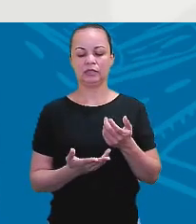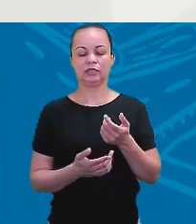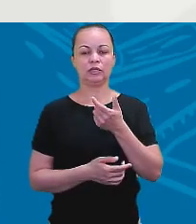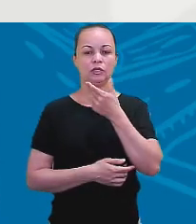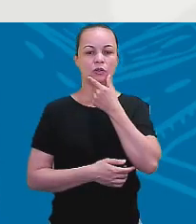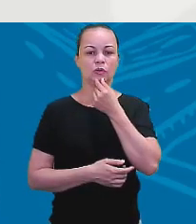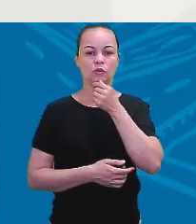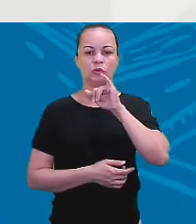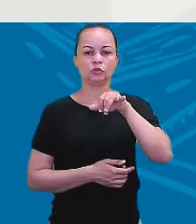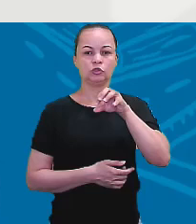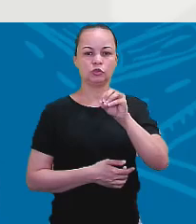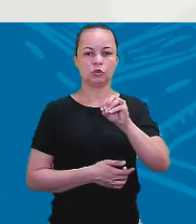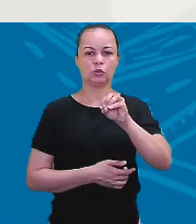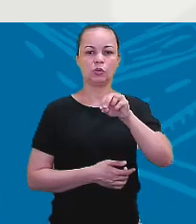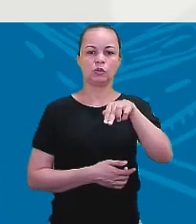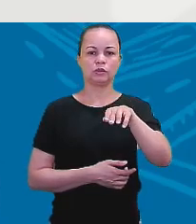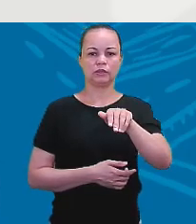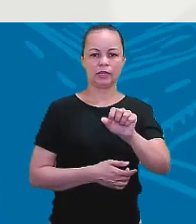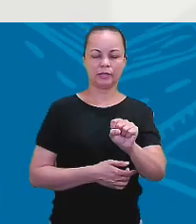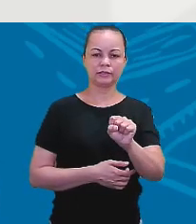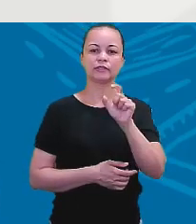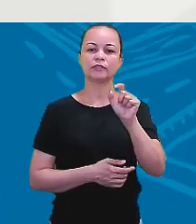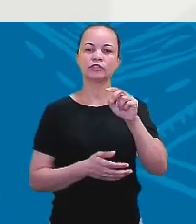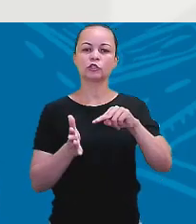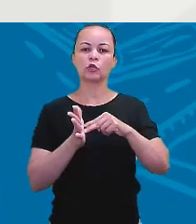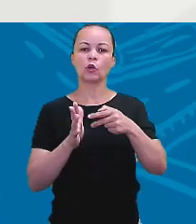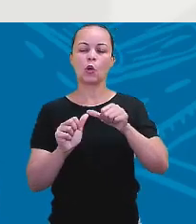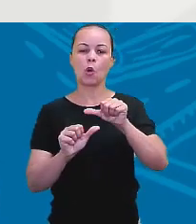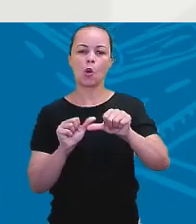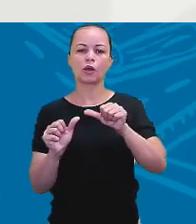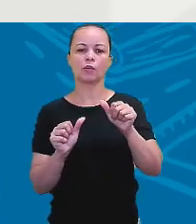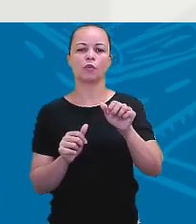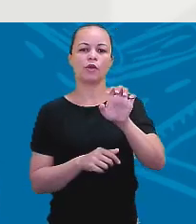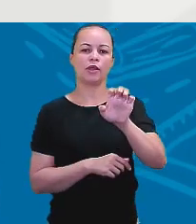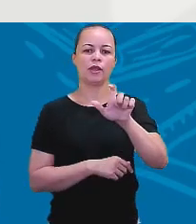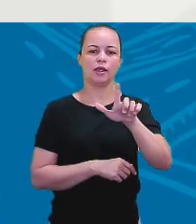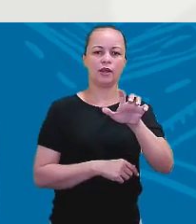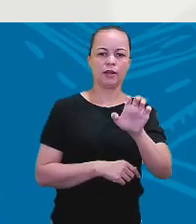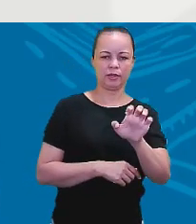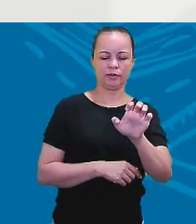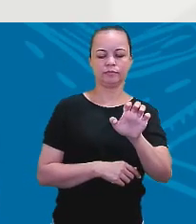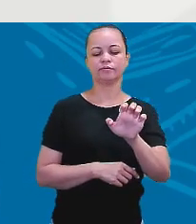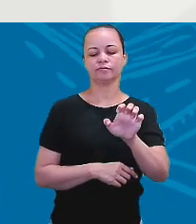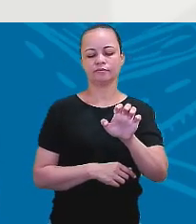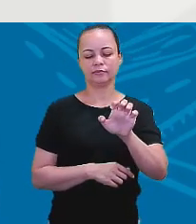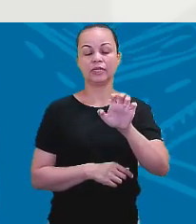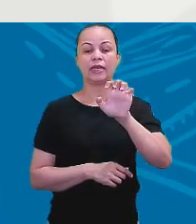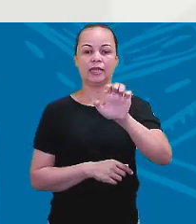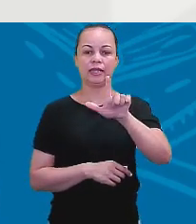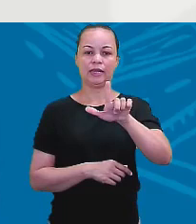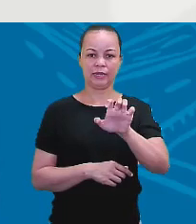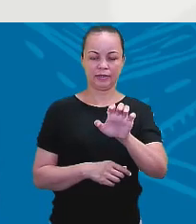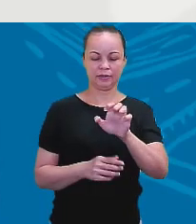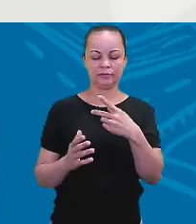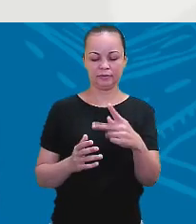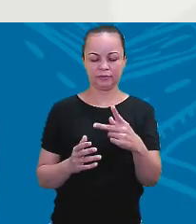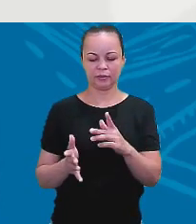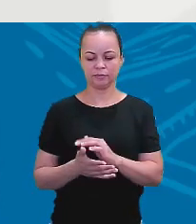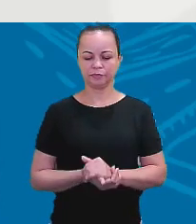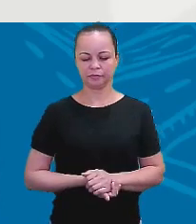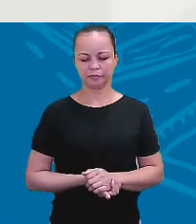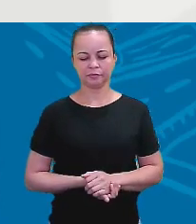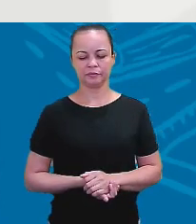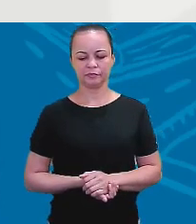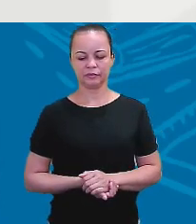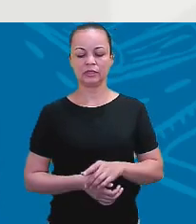ele, tá? E na letra C, you don't believe me, don't. Don't